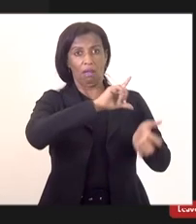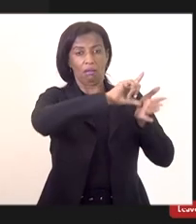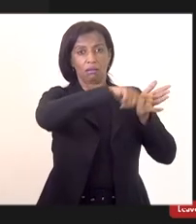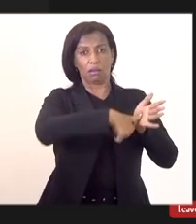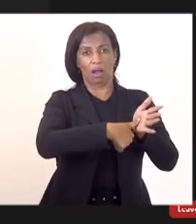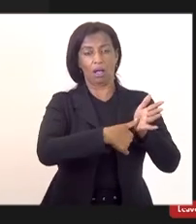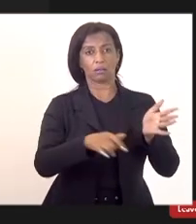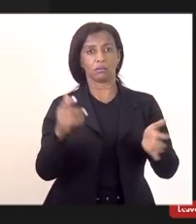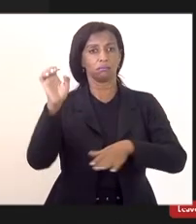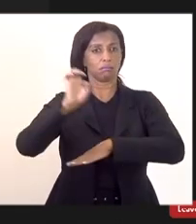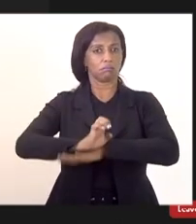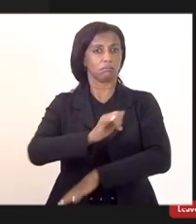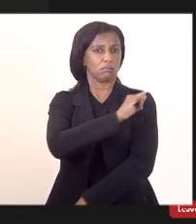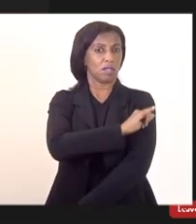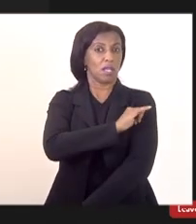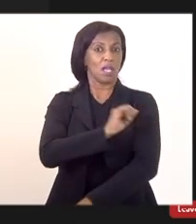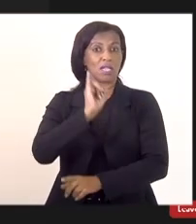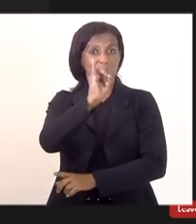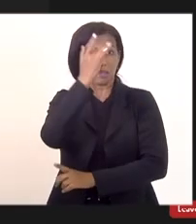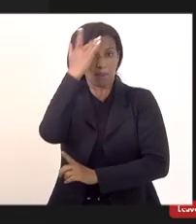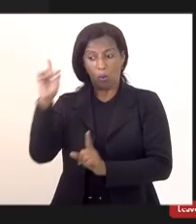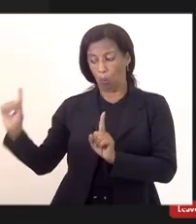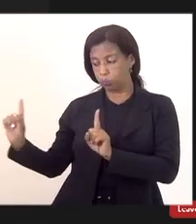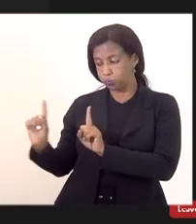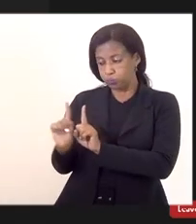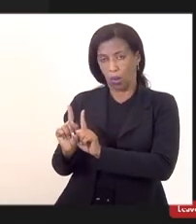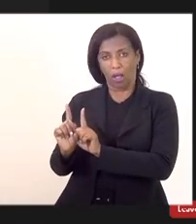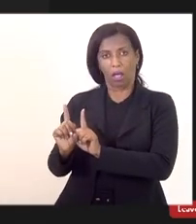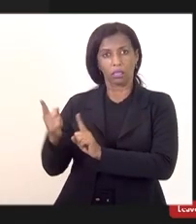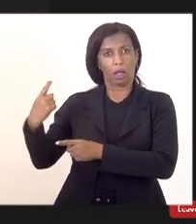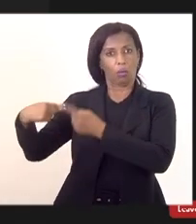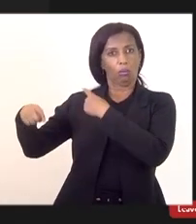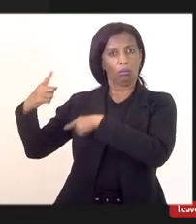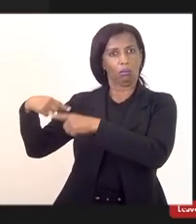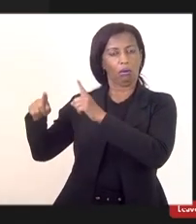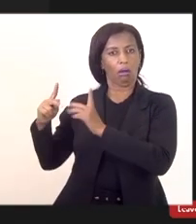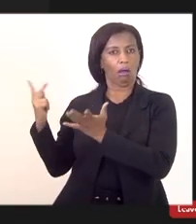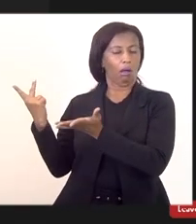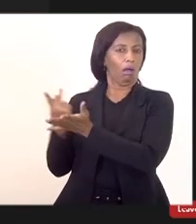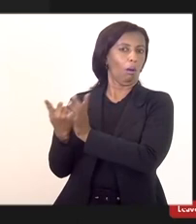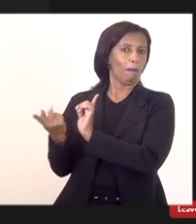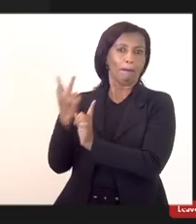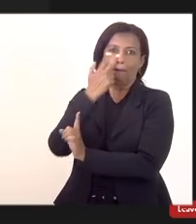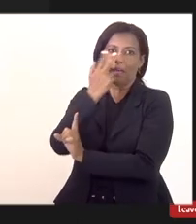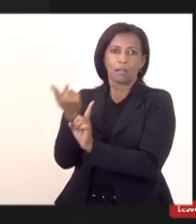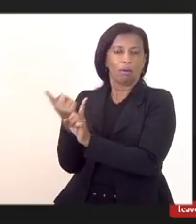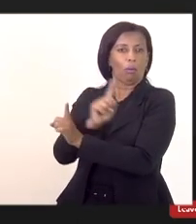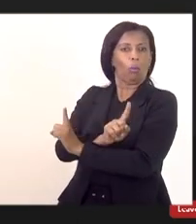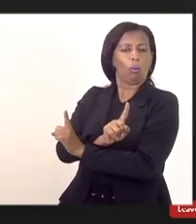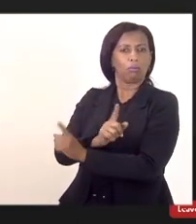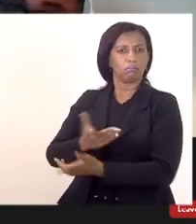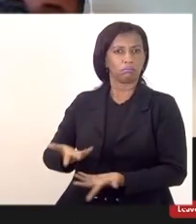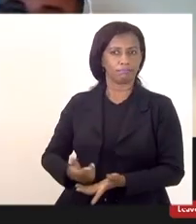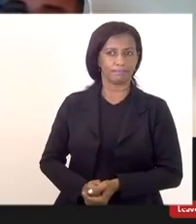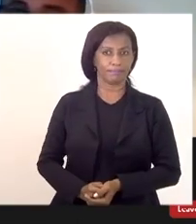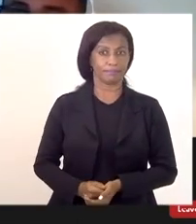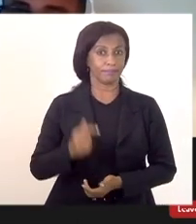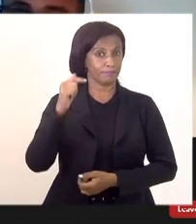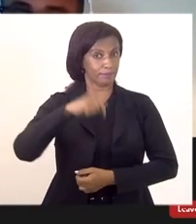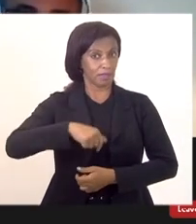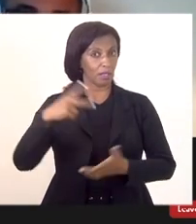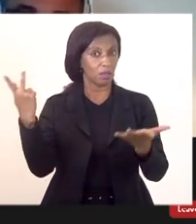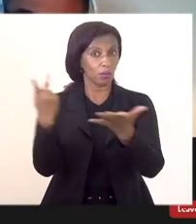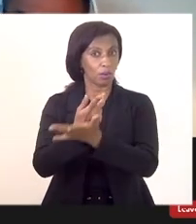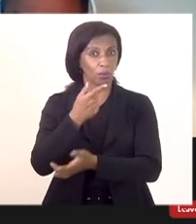se quem o cerca está remando contra, sabe-se lá por quê. Então, fica aí o adendo do que aconteceu